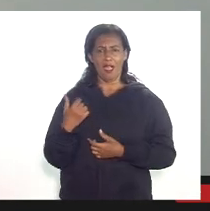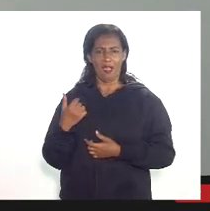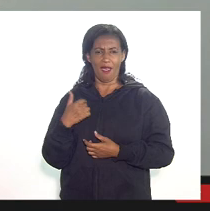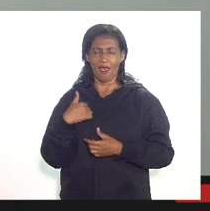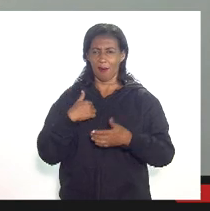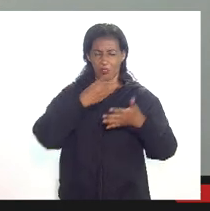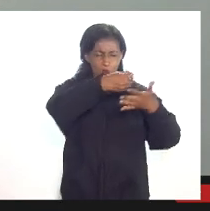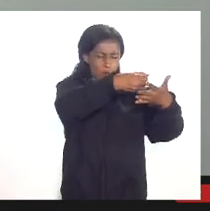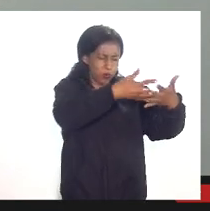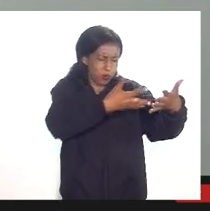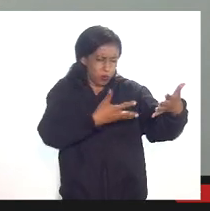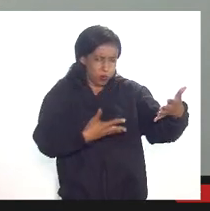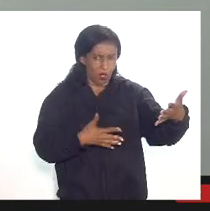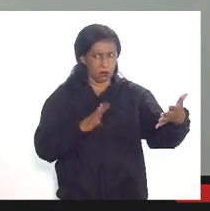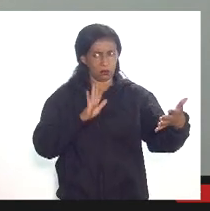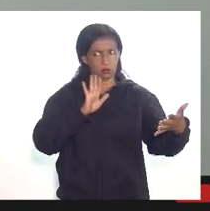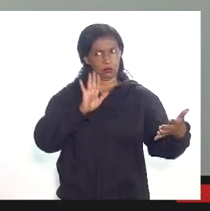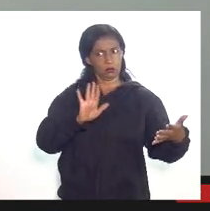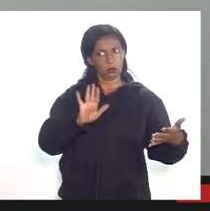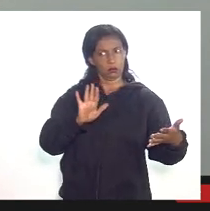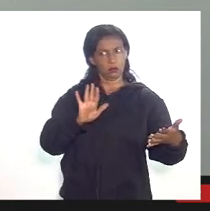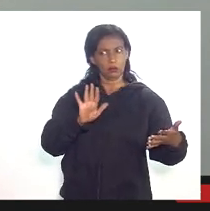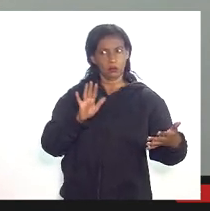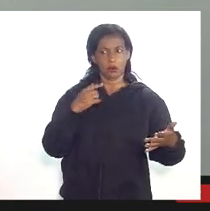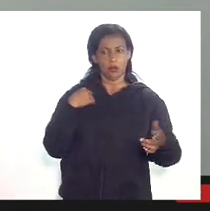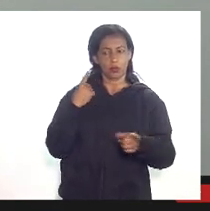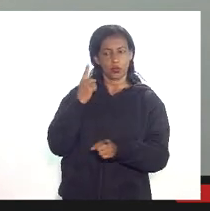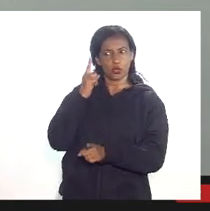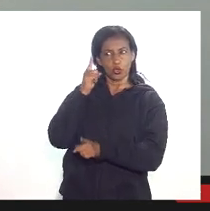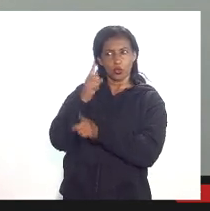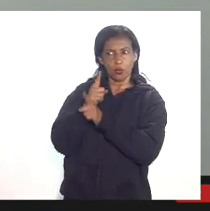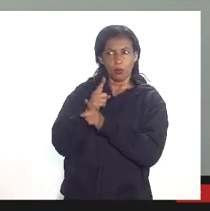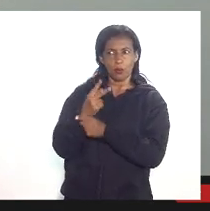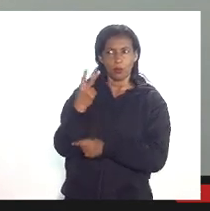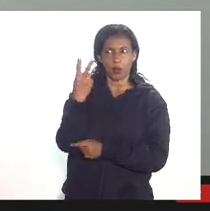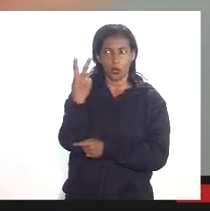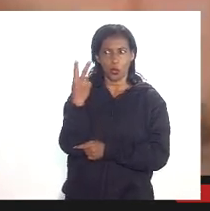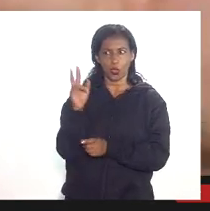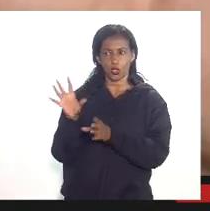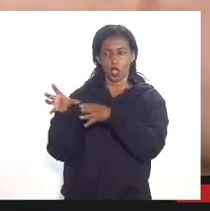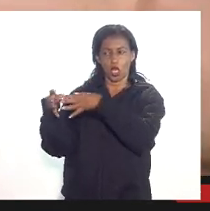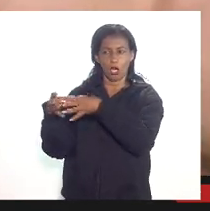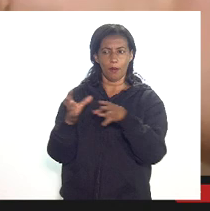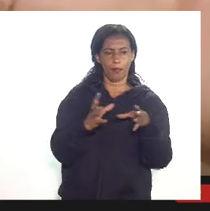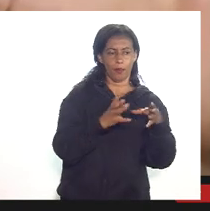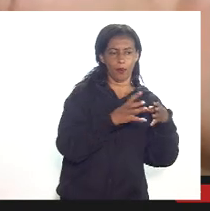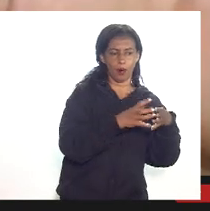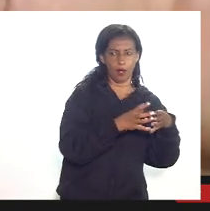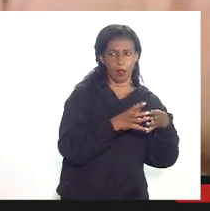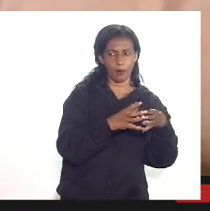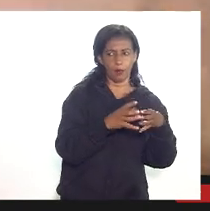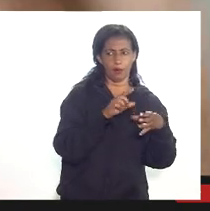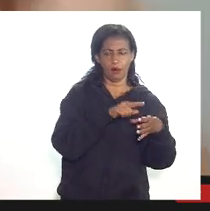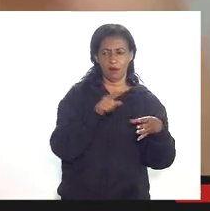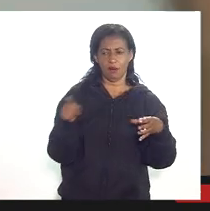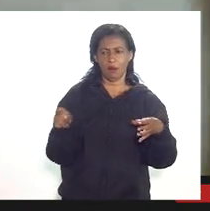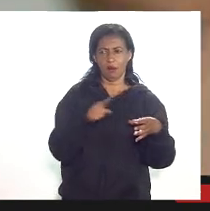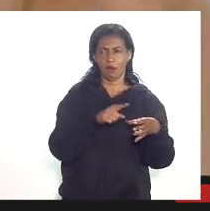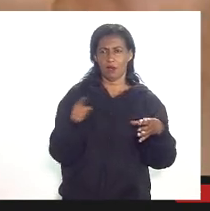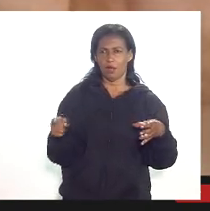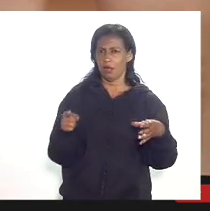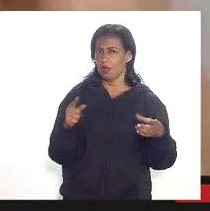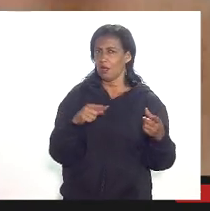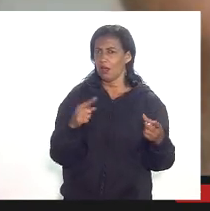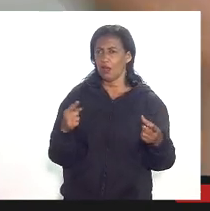todos os campos não, peraí depois que você descobriu que são dois campos exploratórios um campo tem rótulo e campo tem participação especial qual é a parte em